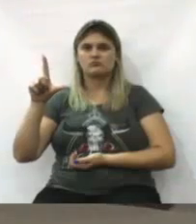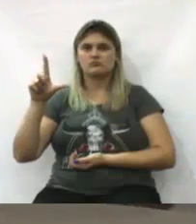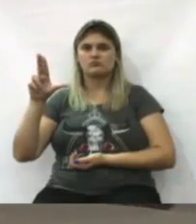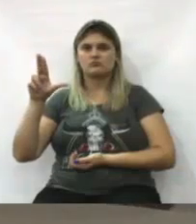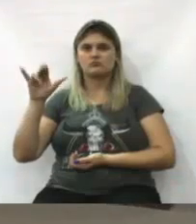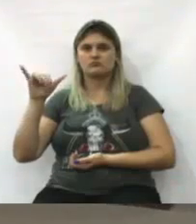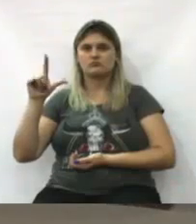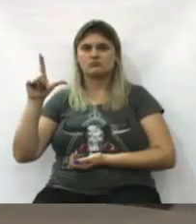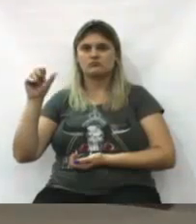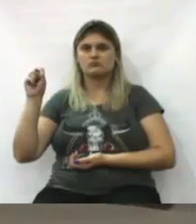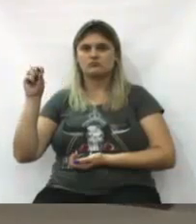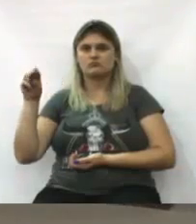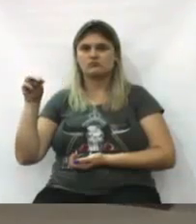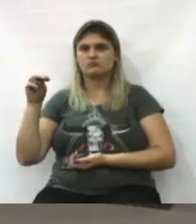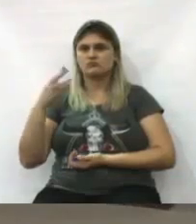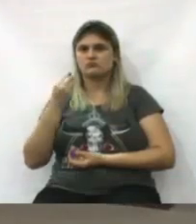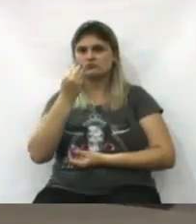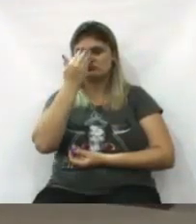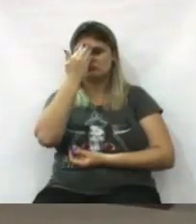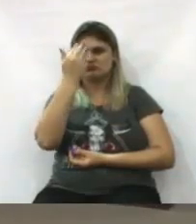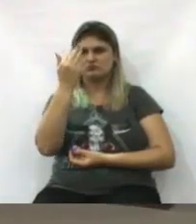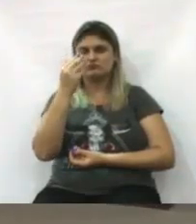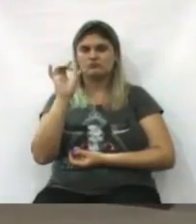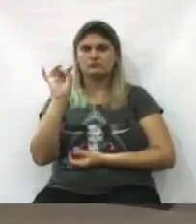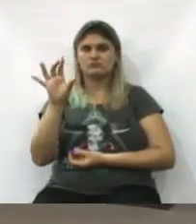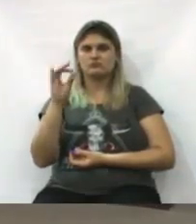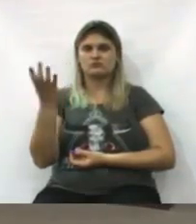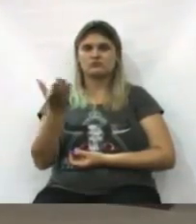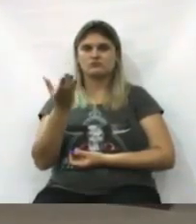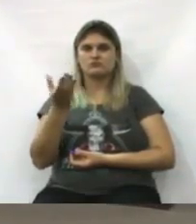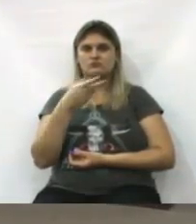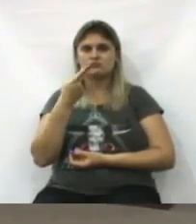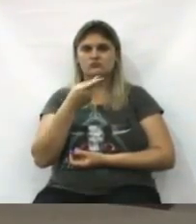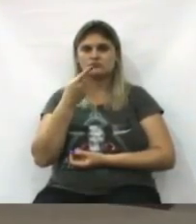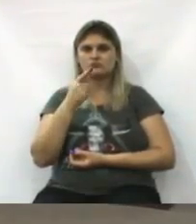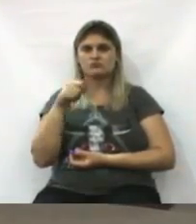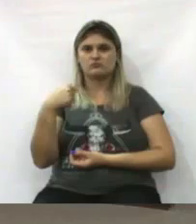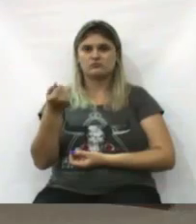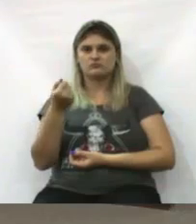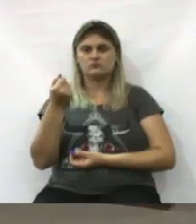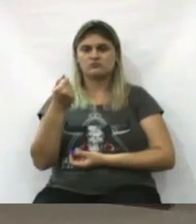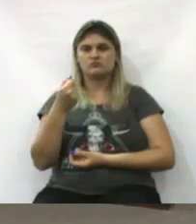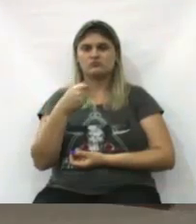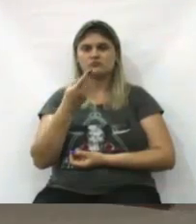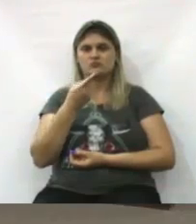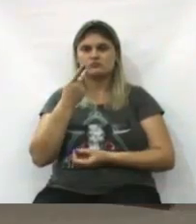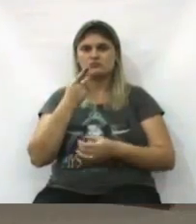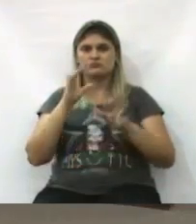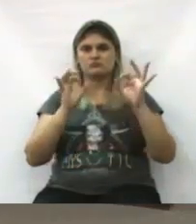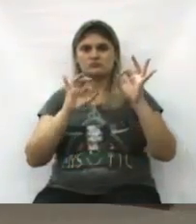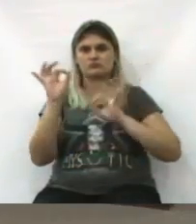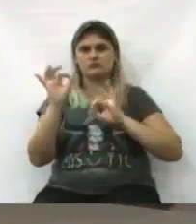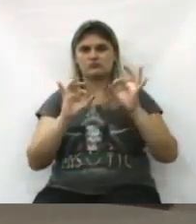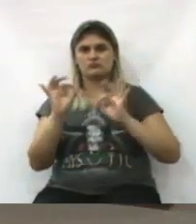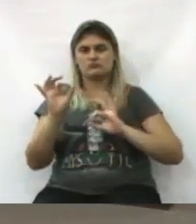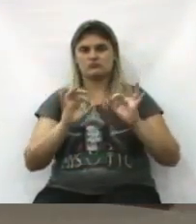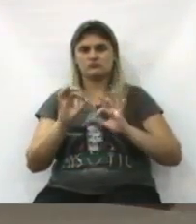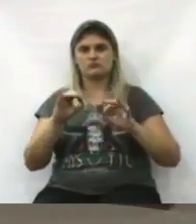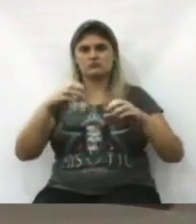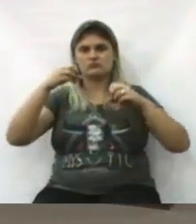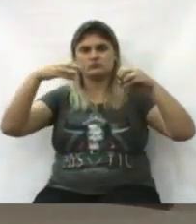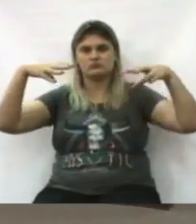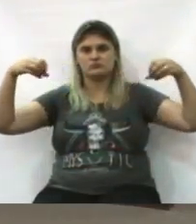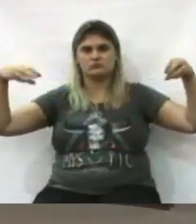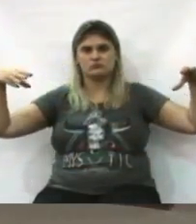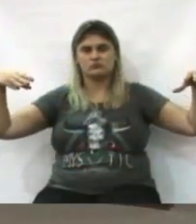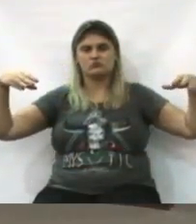Sr. Presidente, obrigado. Eu só queria colocar a questão, foi citado a questão da reforma, da eliminação do projeto de